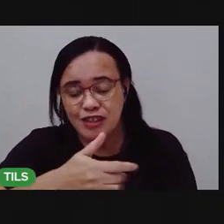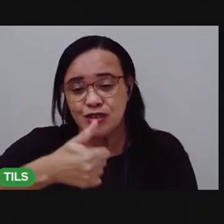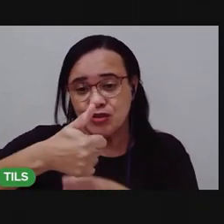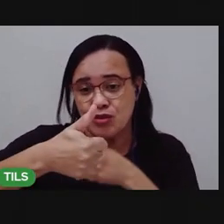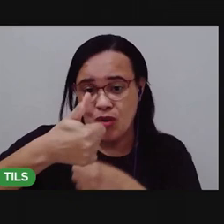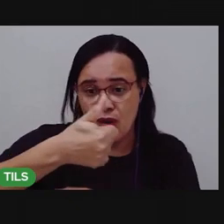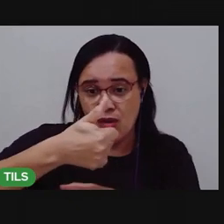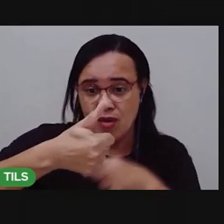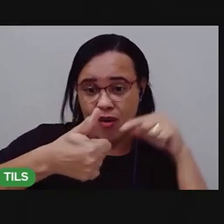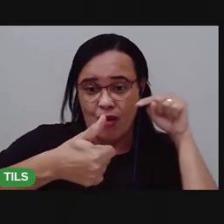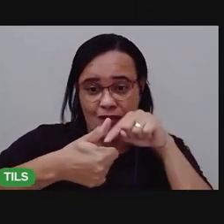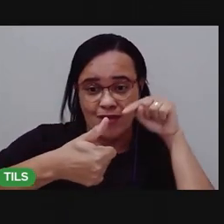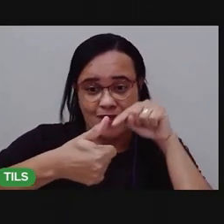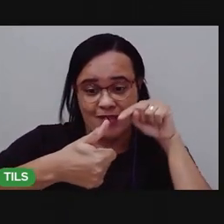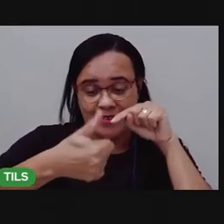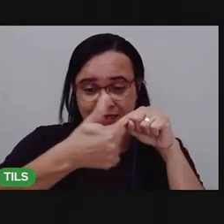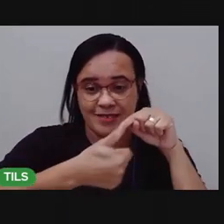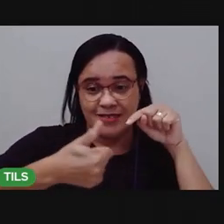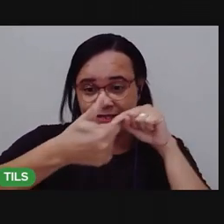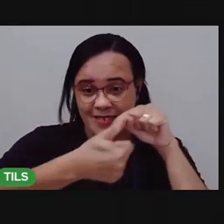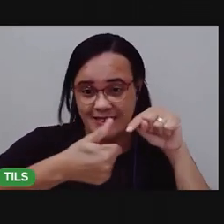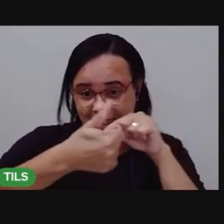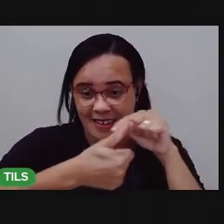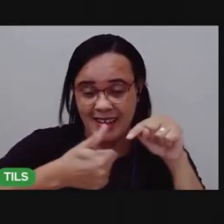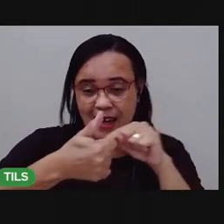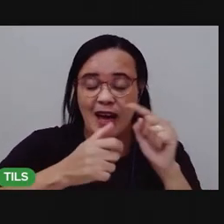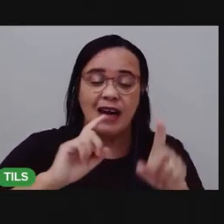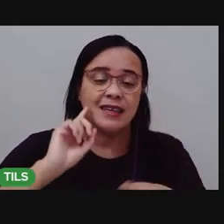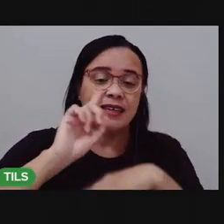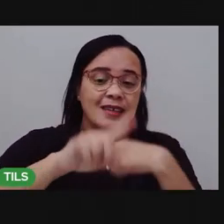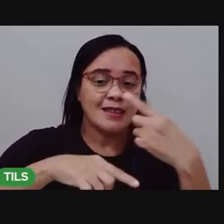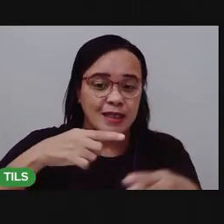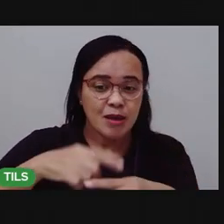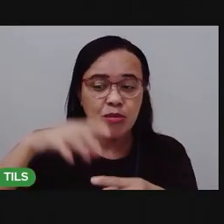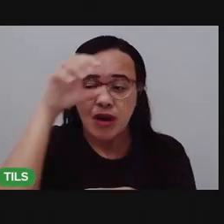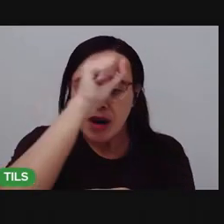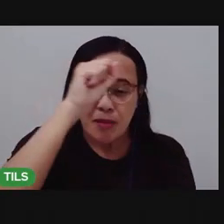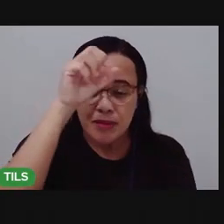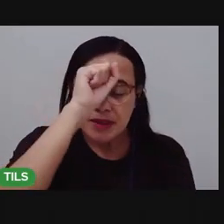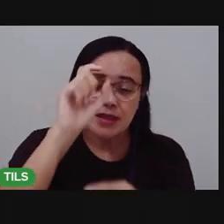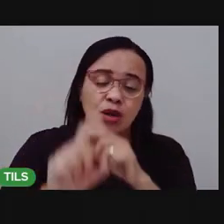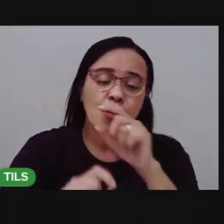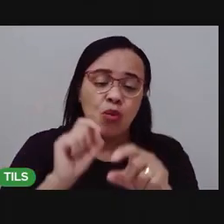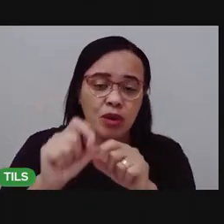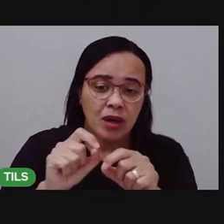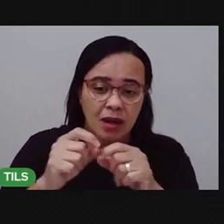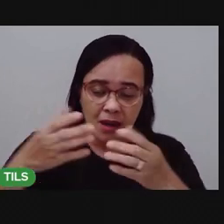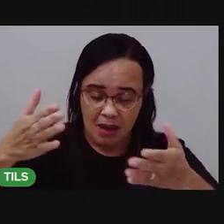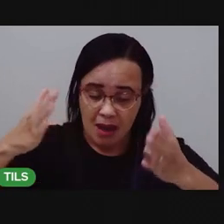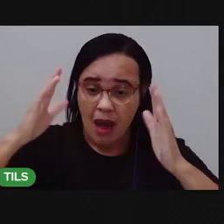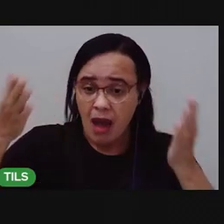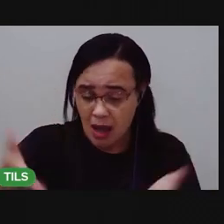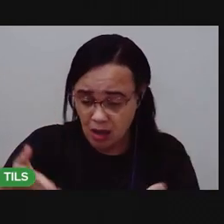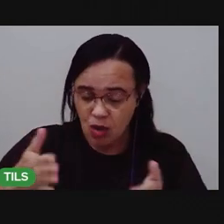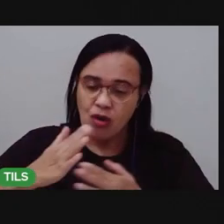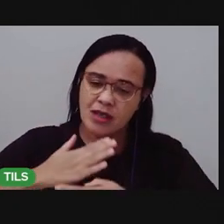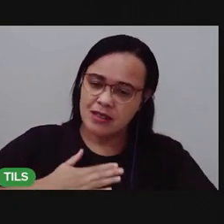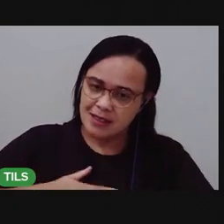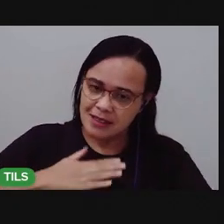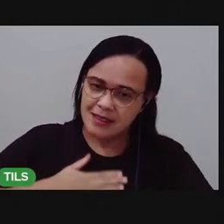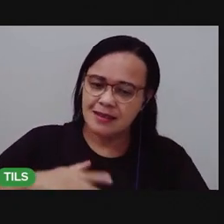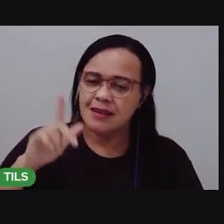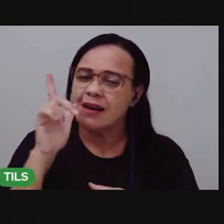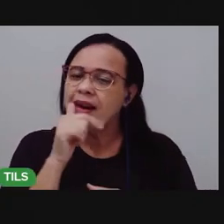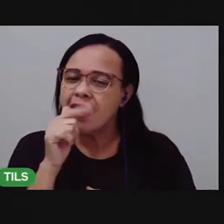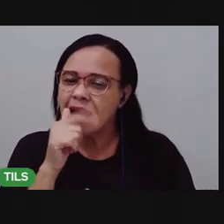bom? Vou deixar você agora descansar um pouco. Vai tomar uma água, tomar um café, que daqui a pouco a gente volta com